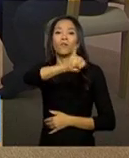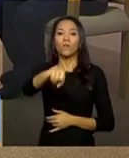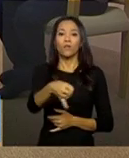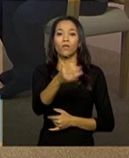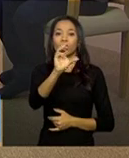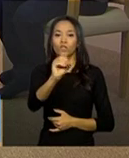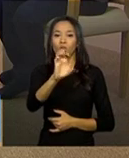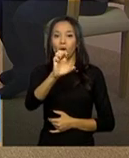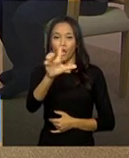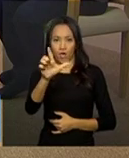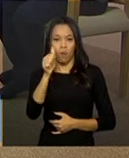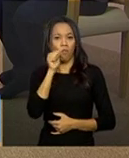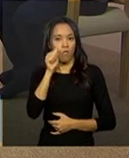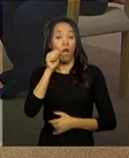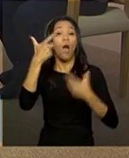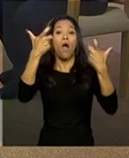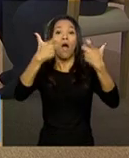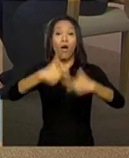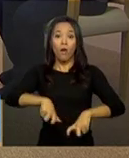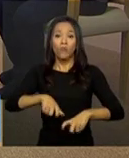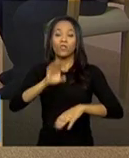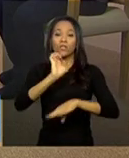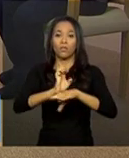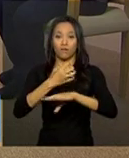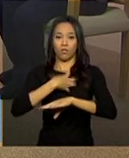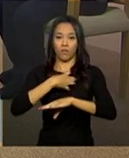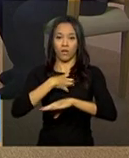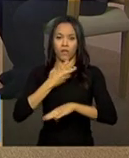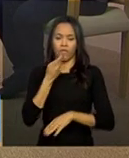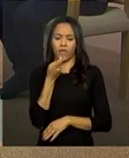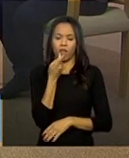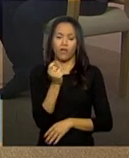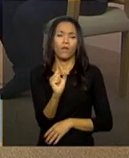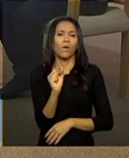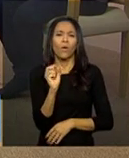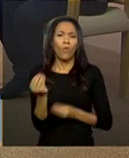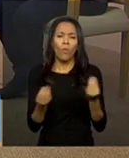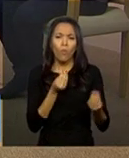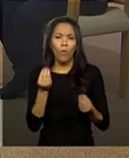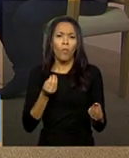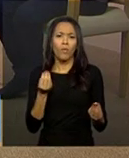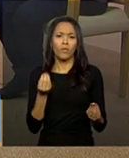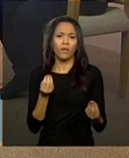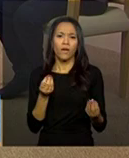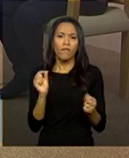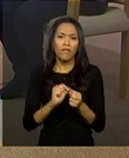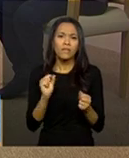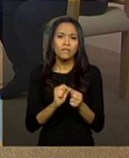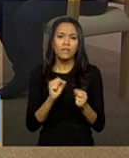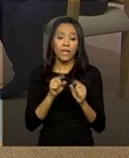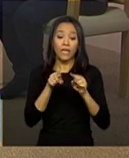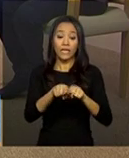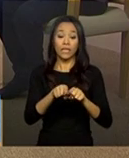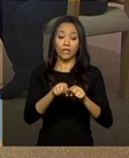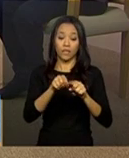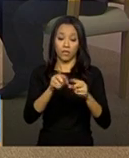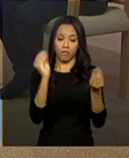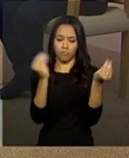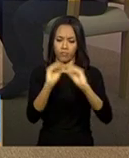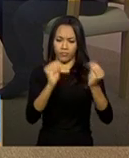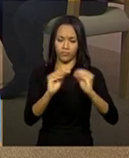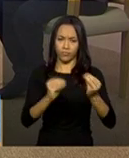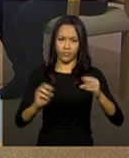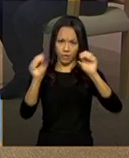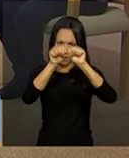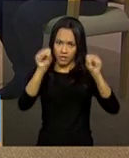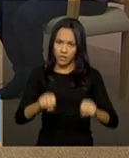Francisco do Conde, Bahia, pergunta como é possível efetivar esse formulário eletrônico, uma vez que o mesmo deve ser acessado e